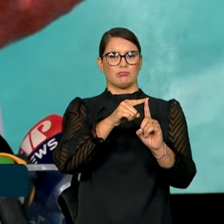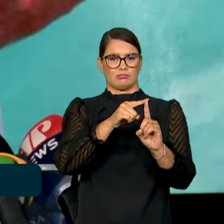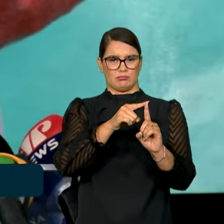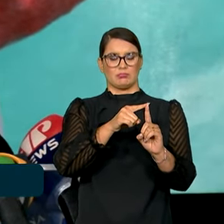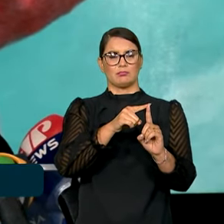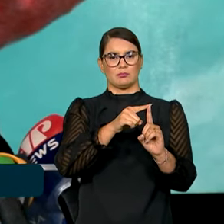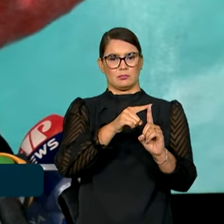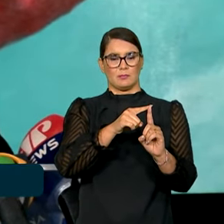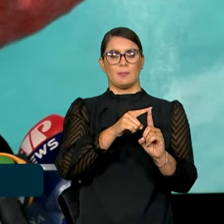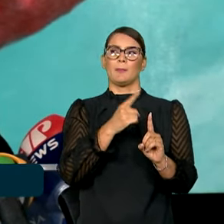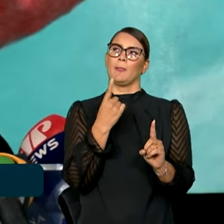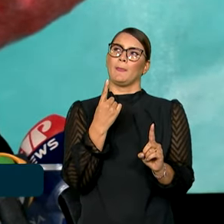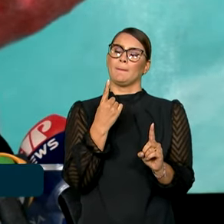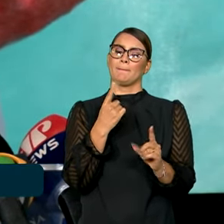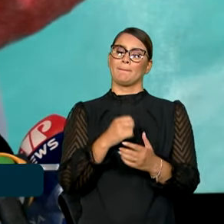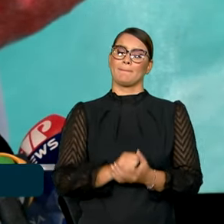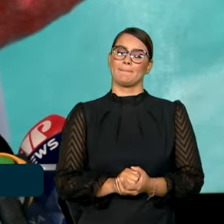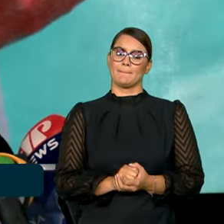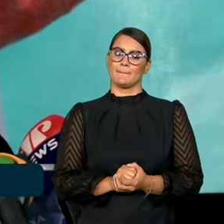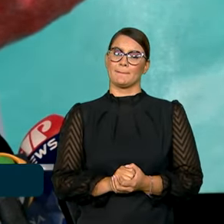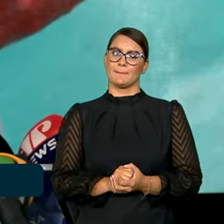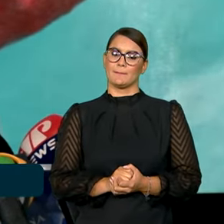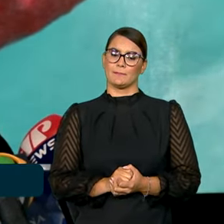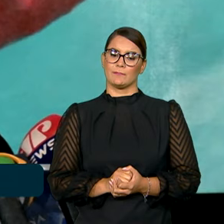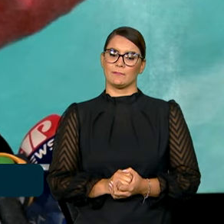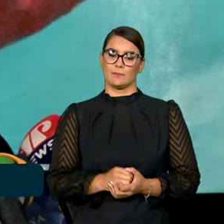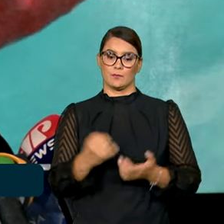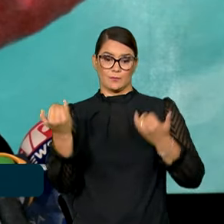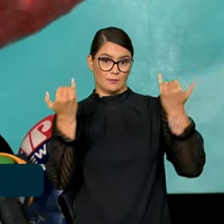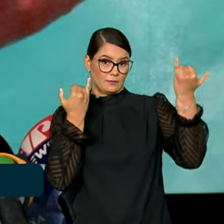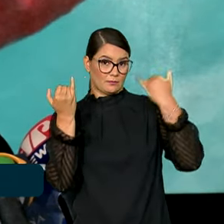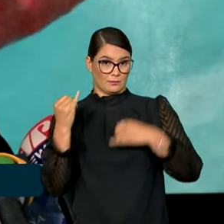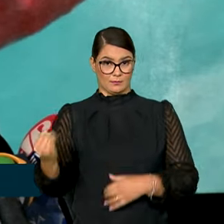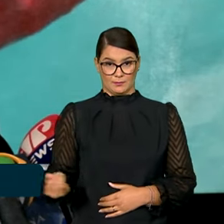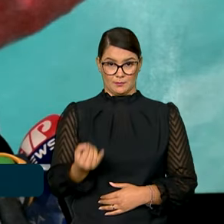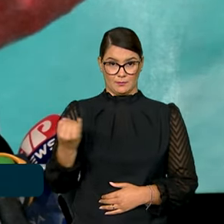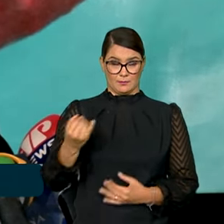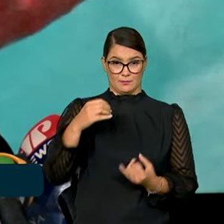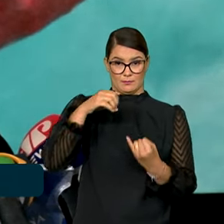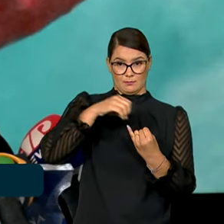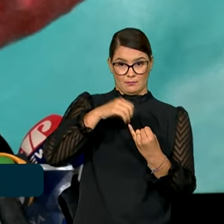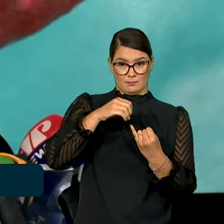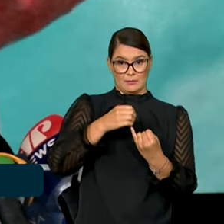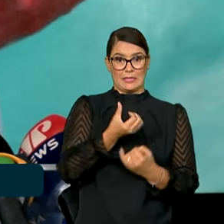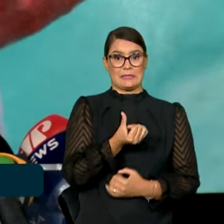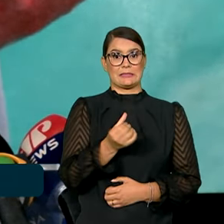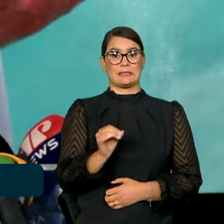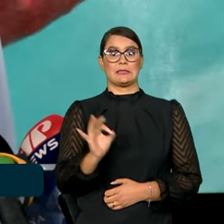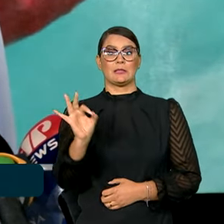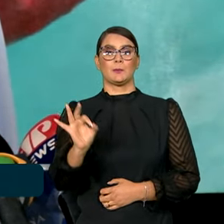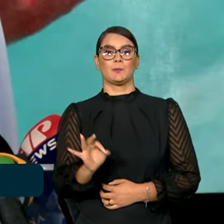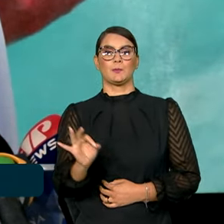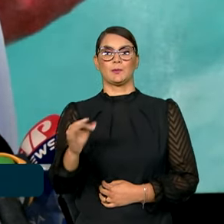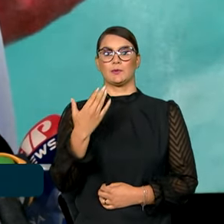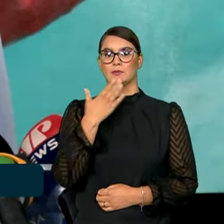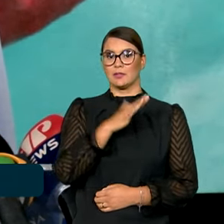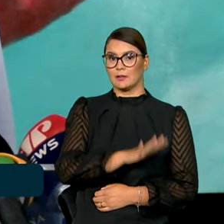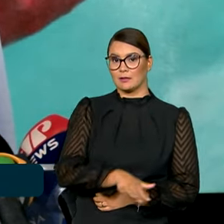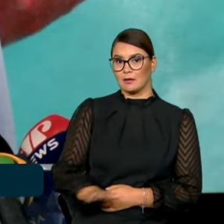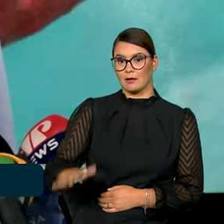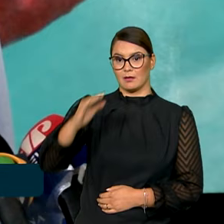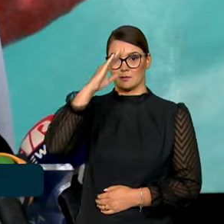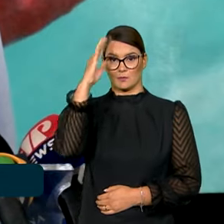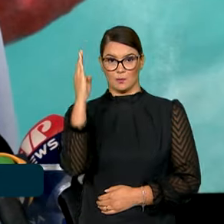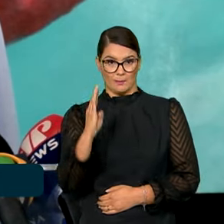últimos... Nós vamos partir de um dado importante do INEP, que é 60% das nossas crianças brasileiras